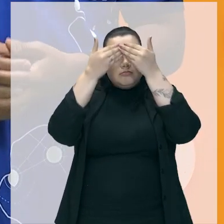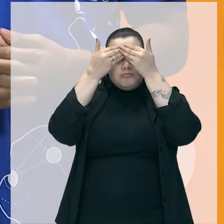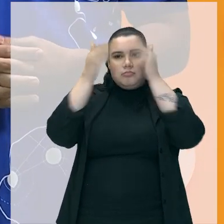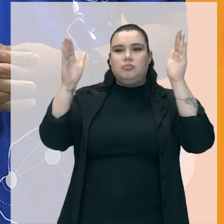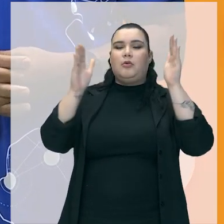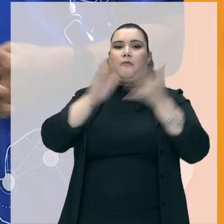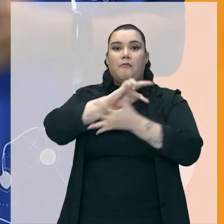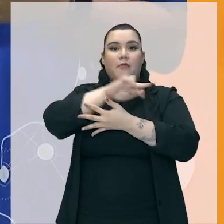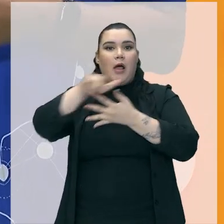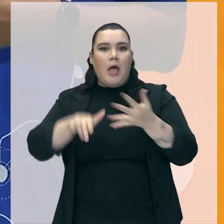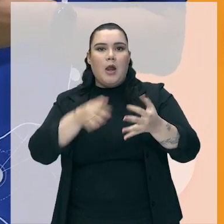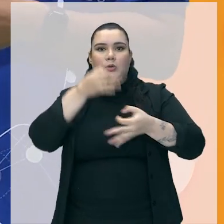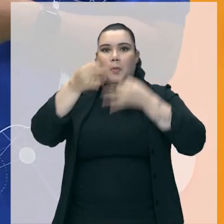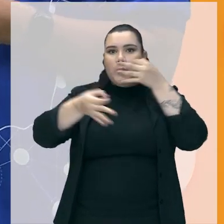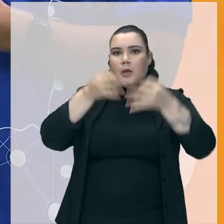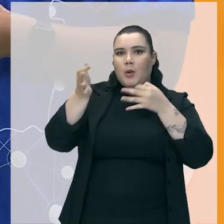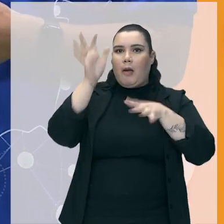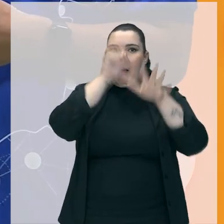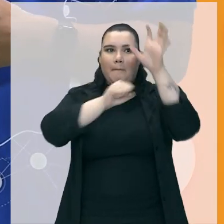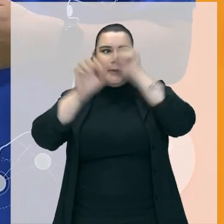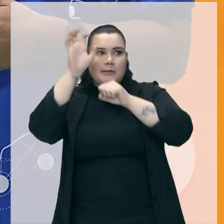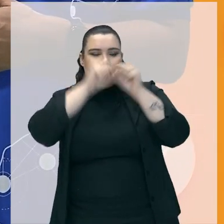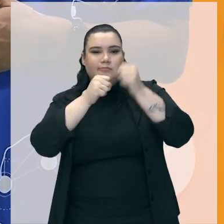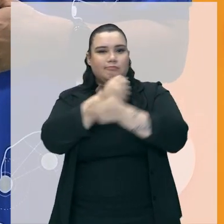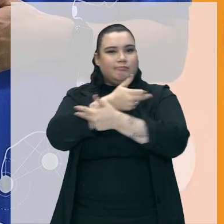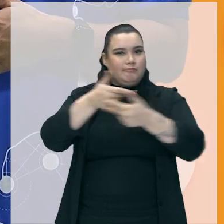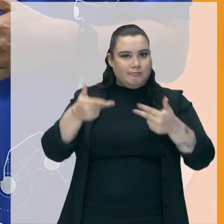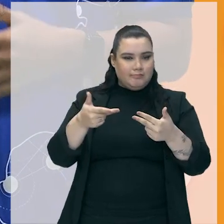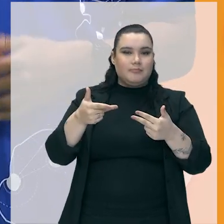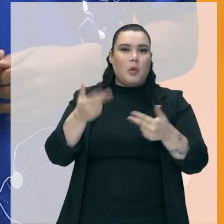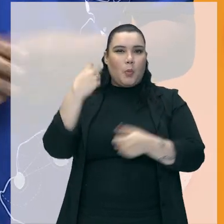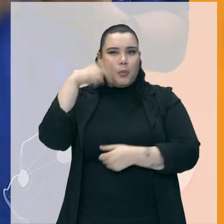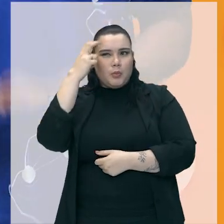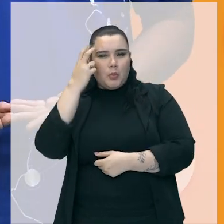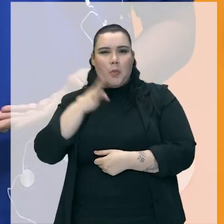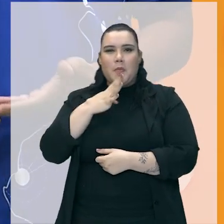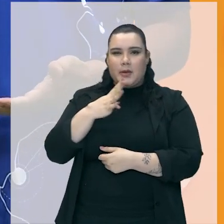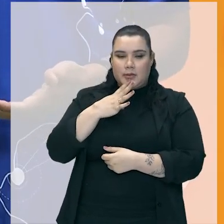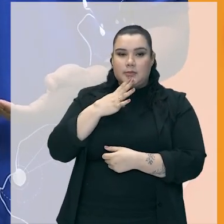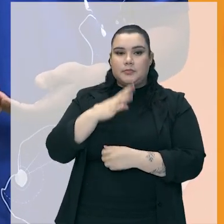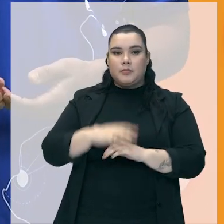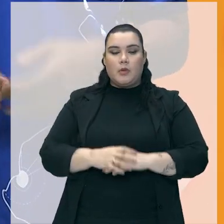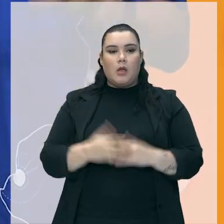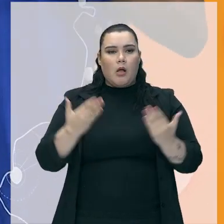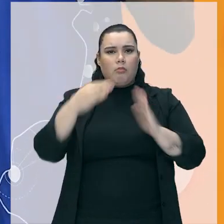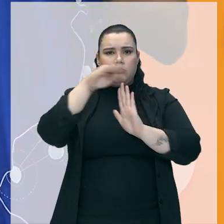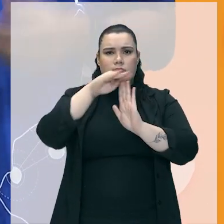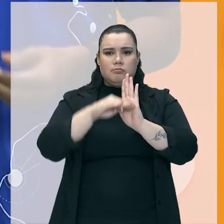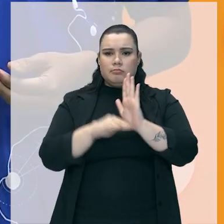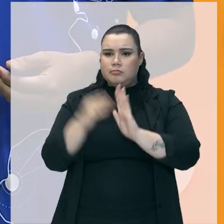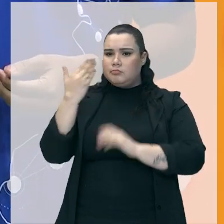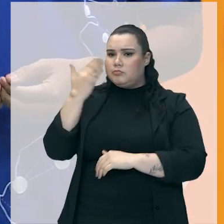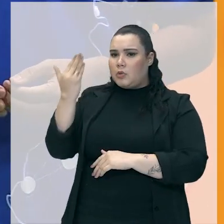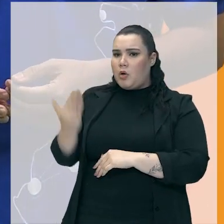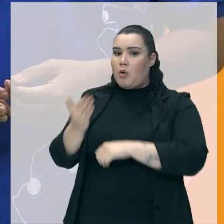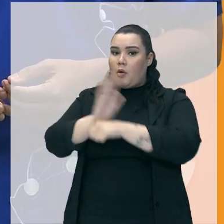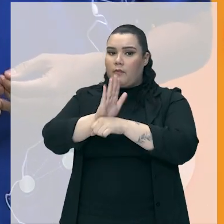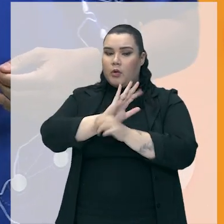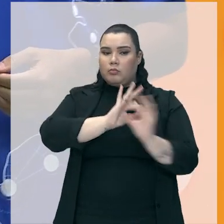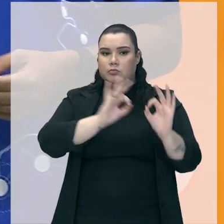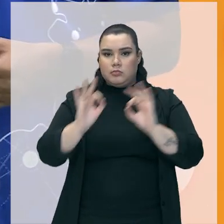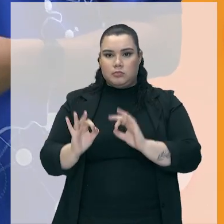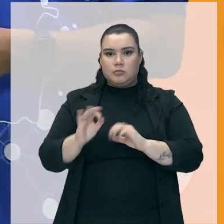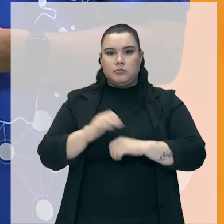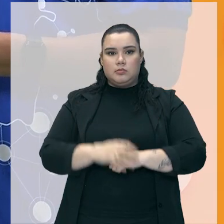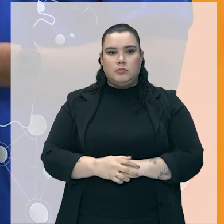realidades, outras culturas. Esses filmes ajudam a gente a compreender, pessoal, as condições de trabalho na atualidade em vários aspectos. Eu vou